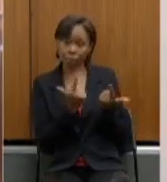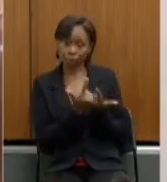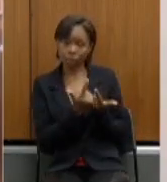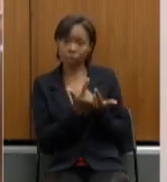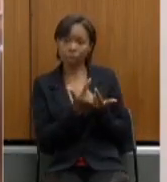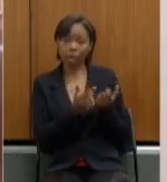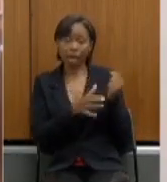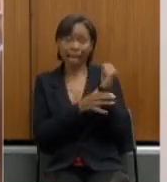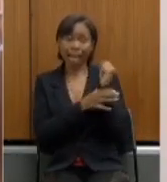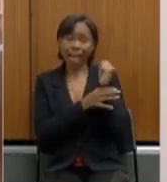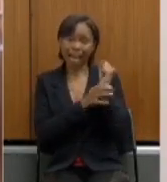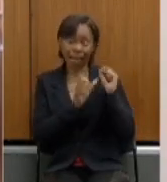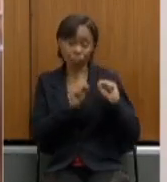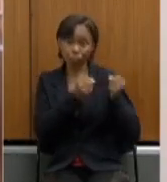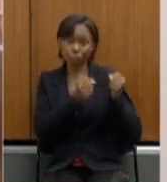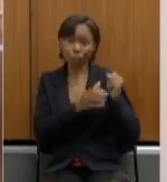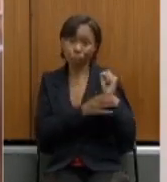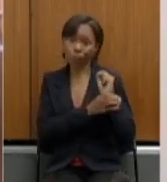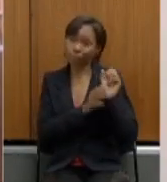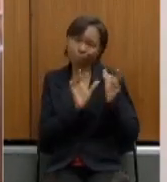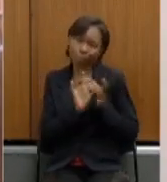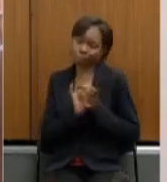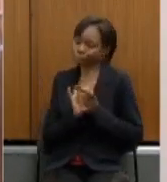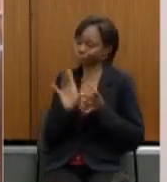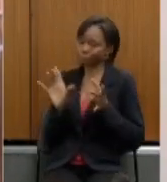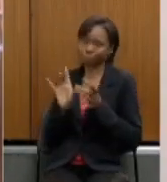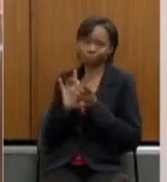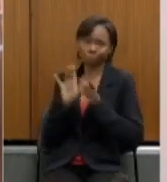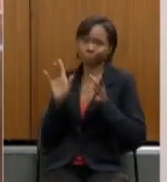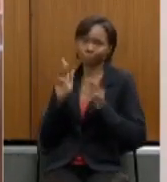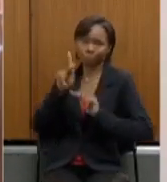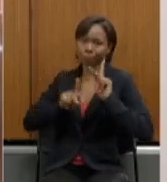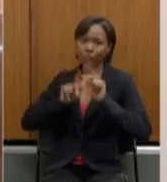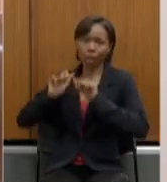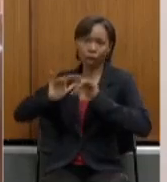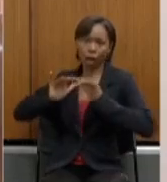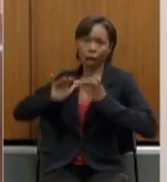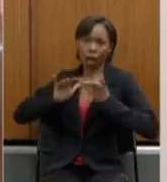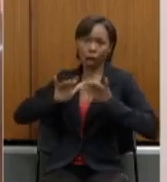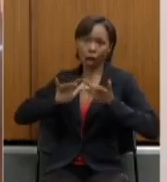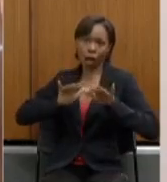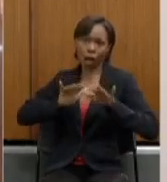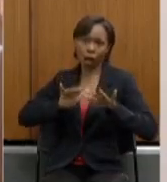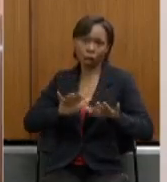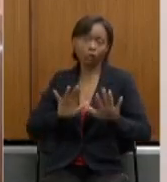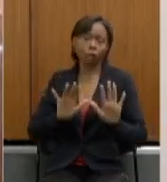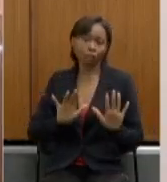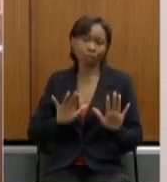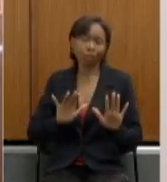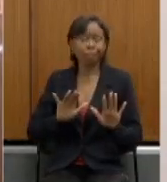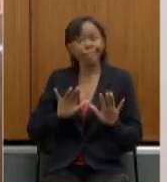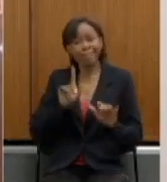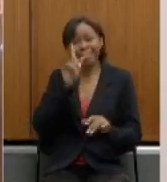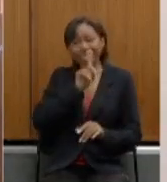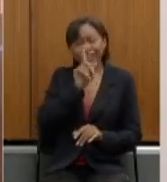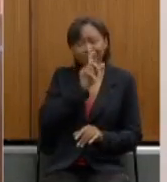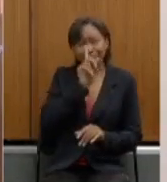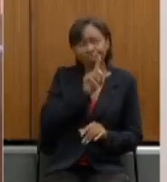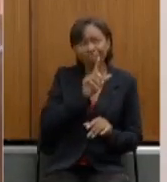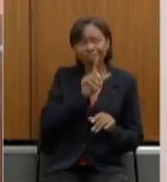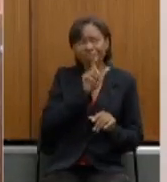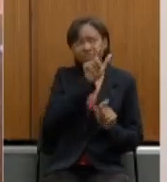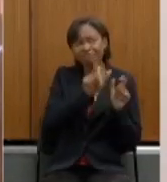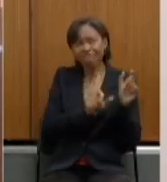teve que deixar todas as pessoas entrarem e essas pessoas que entraram realmente entraram e houve uma falha na segurança porque algumas